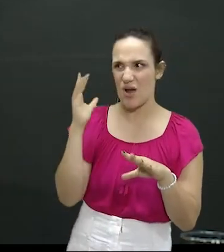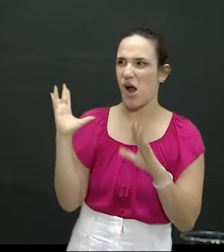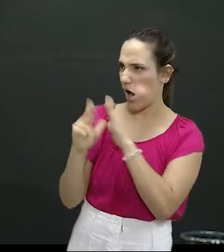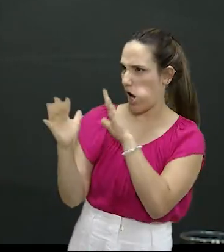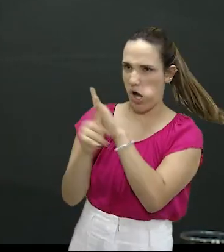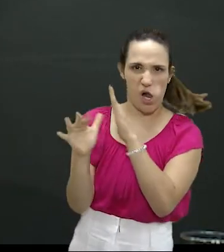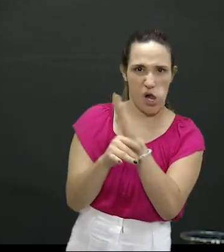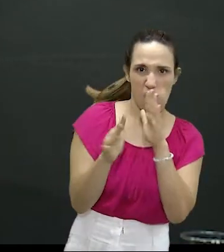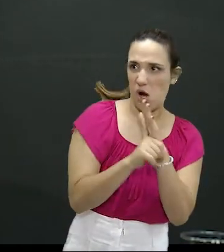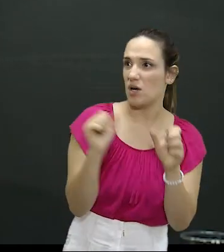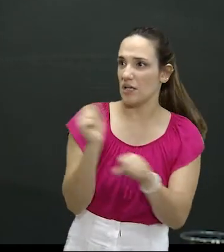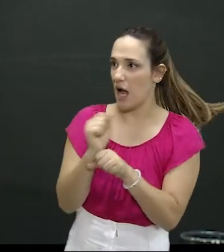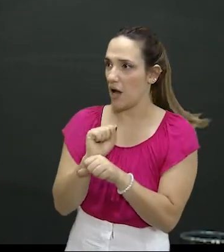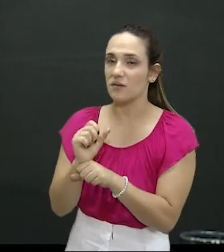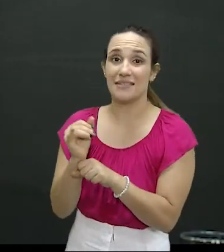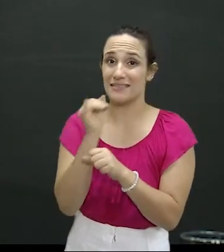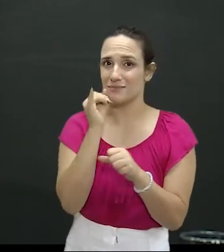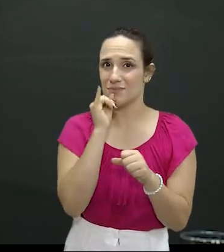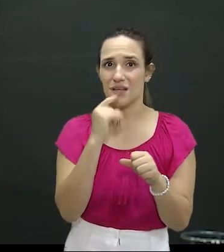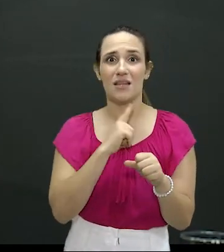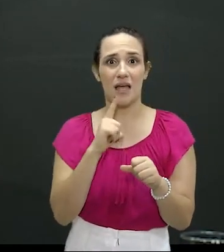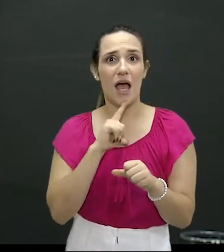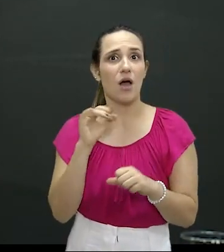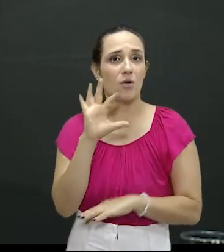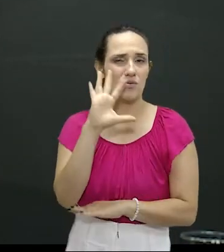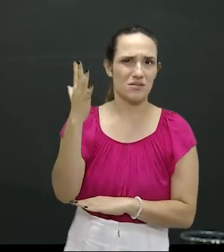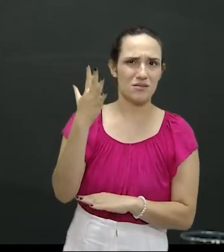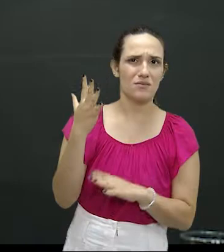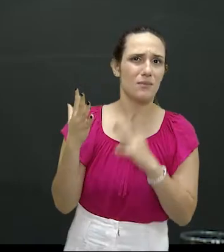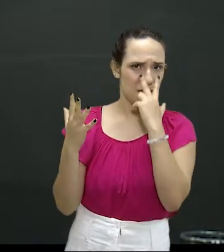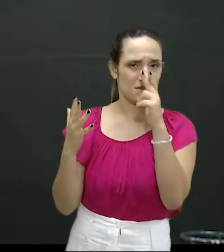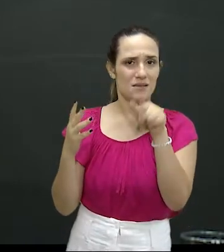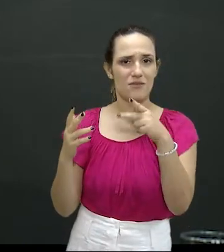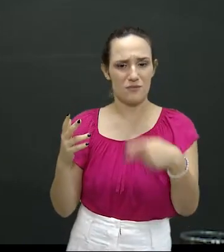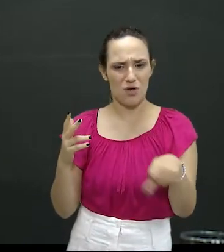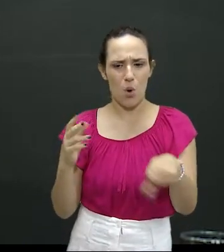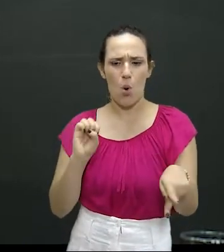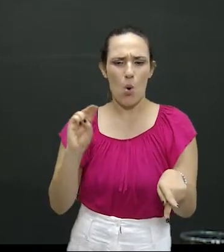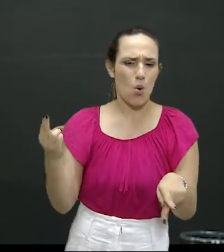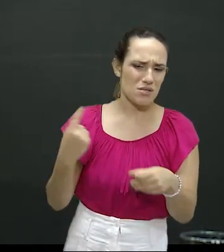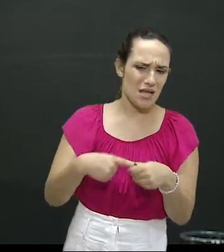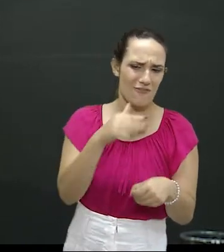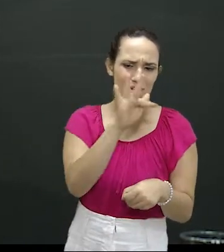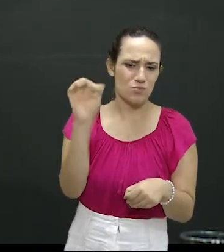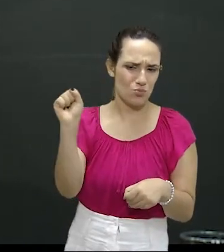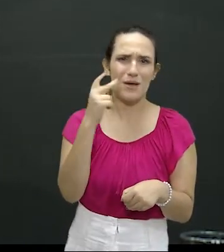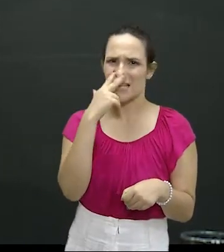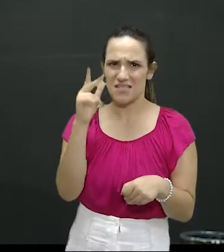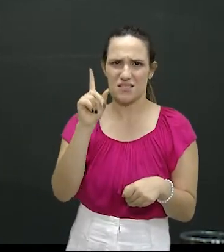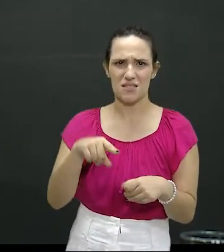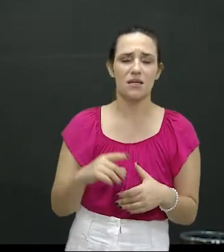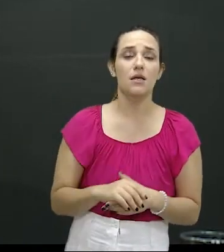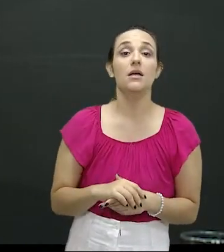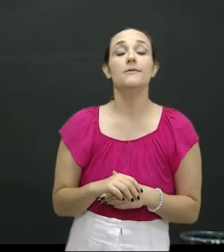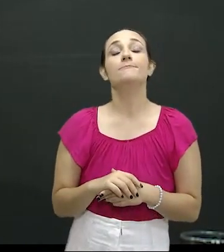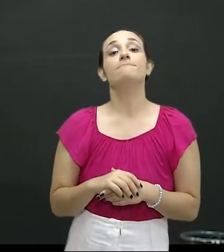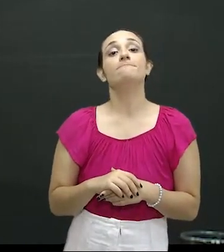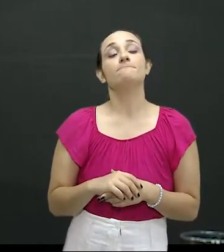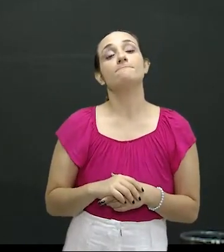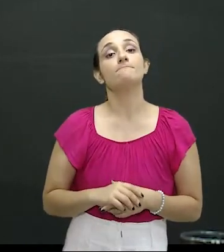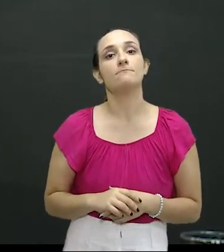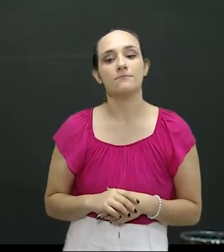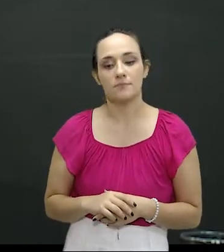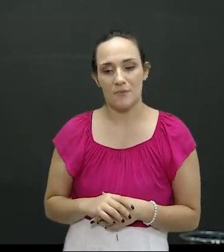fronteira nossa. Especificamente foi um caso, se não me engano, Itaporão, Fátima do Sul. Nós pegamos e interceptamos ali,